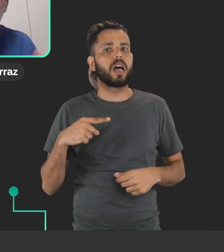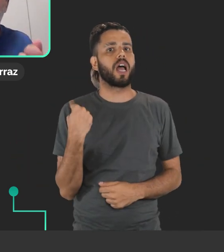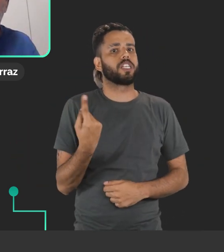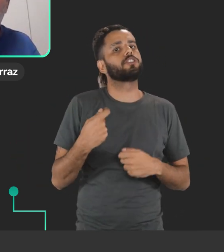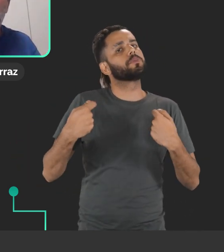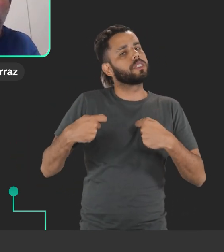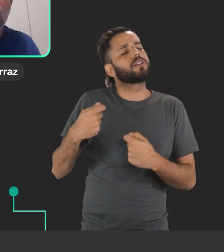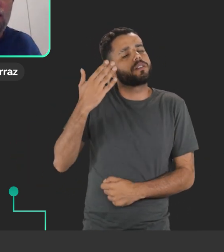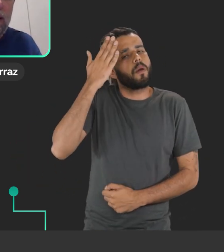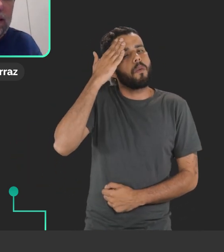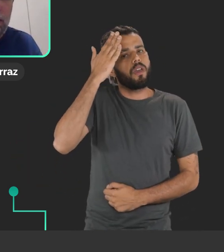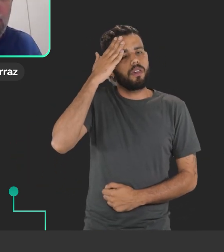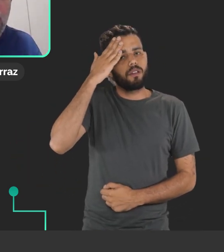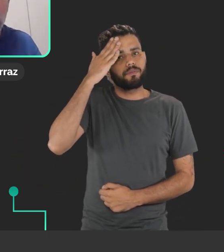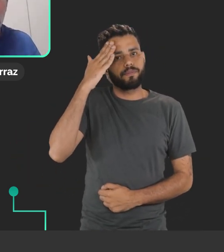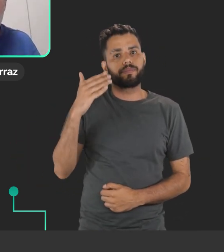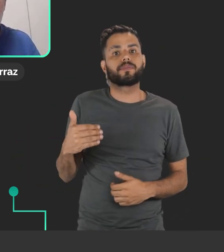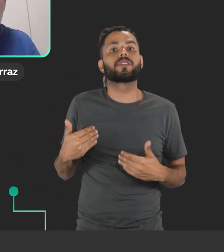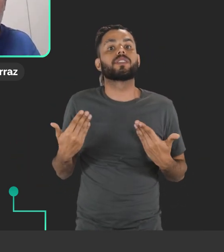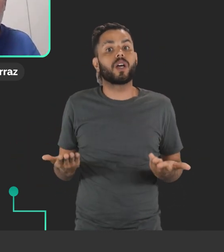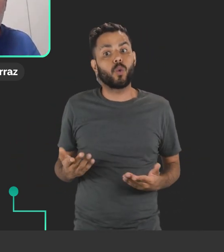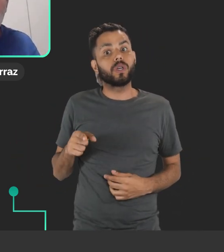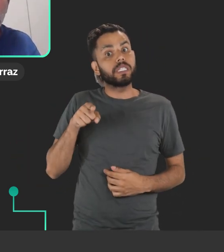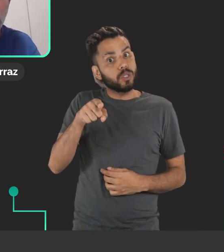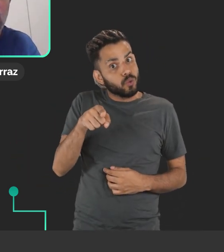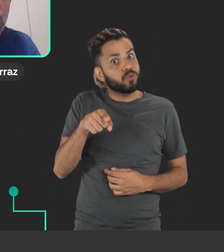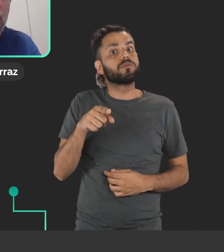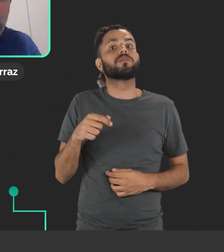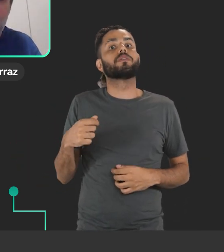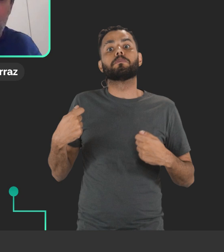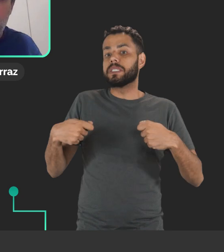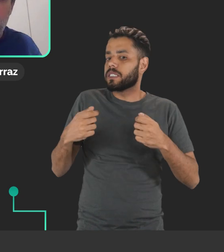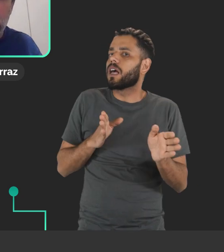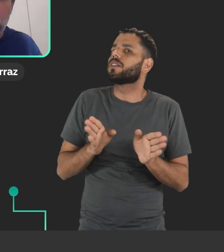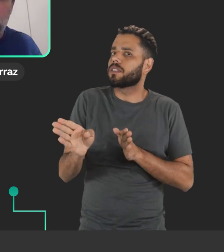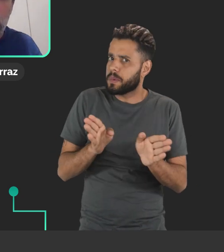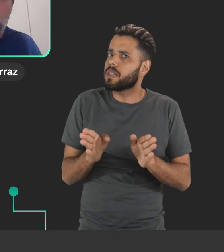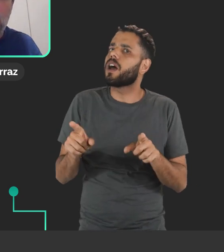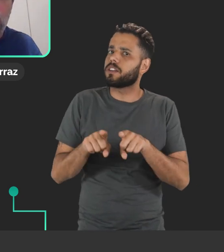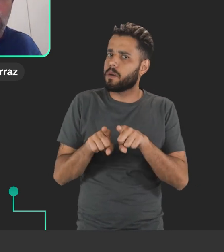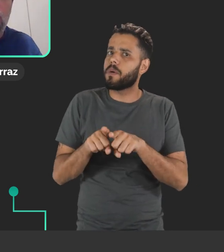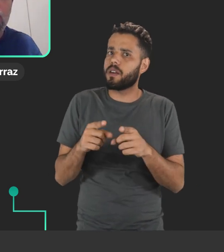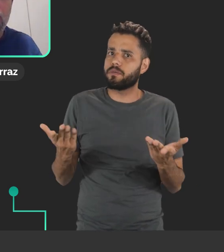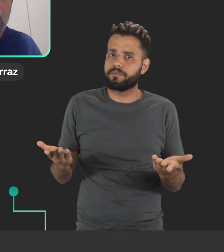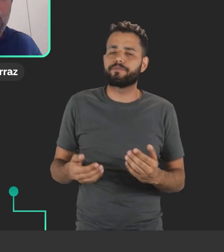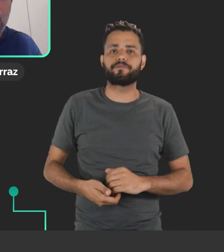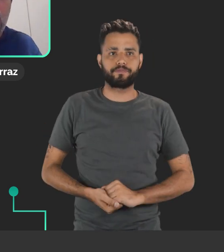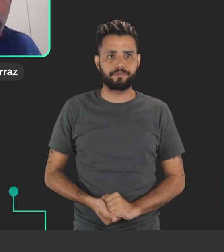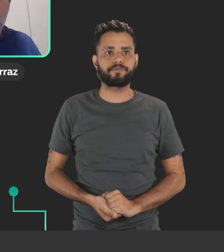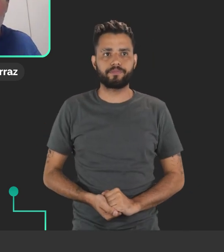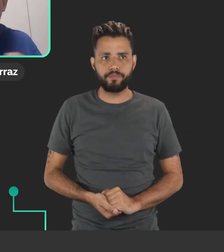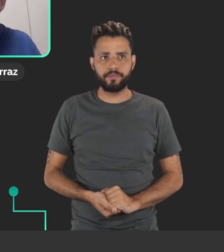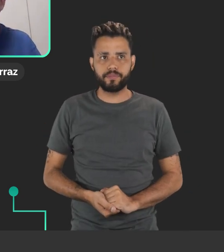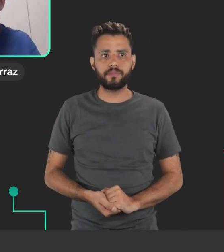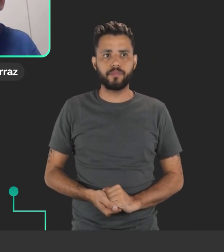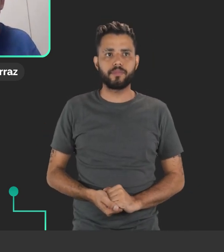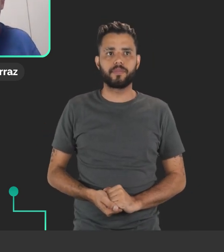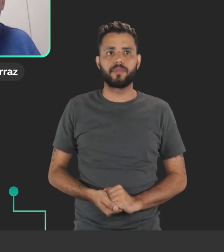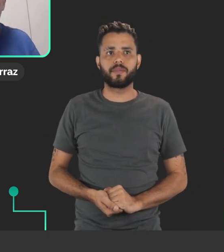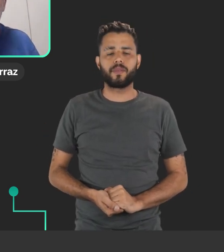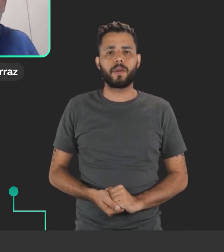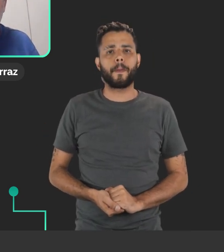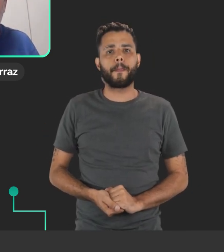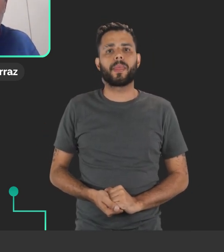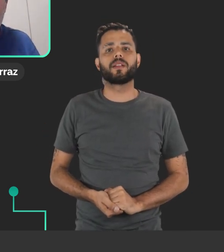e esses recursos, eles têm que também contemplar a acessibilidade de qualquer forma. Bom, então, primeiro,